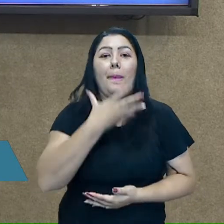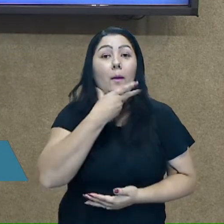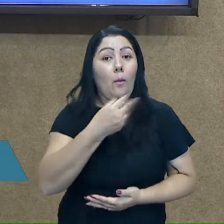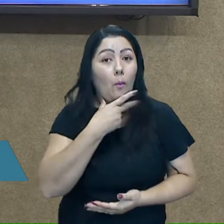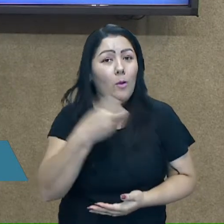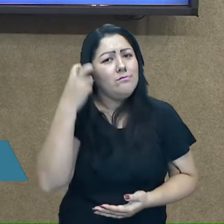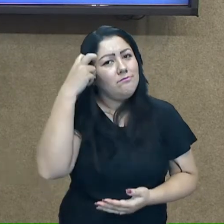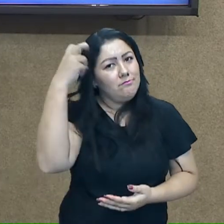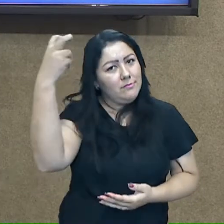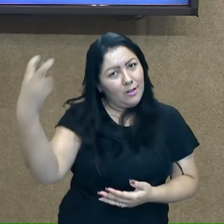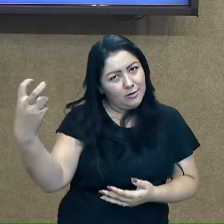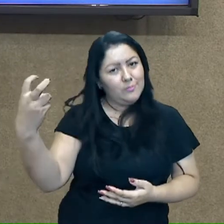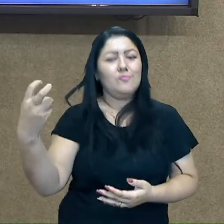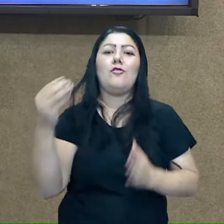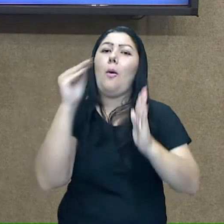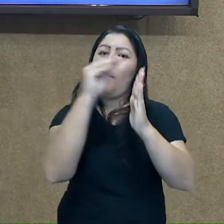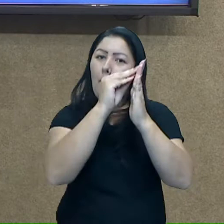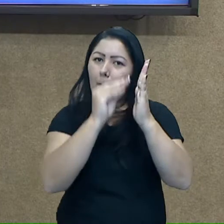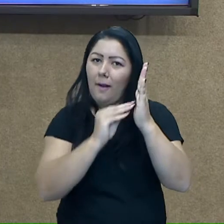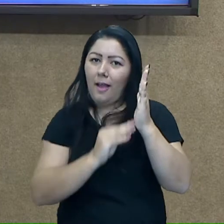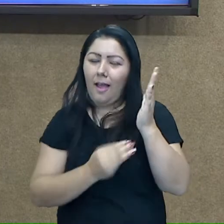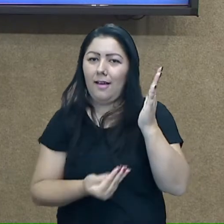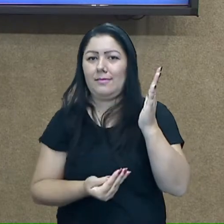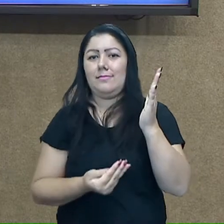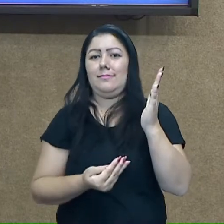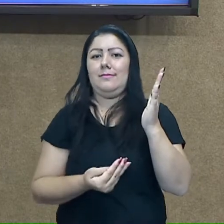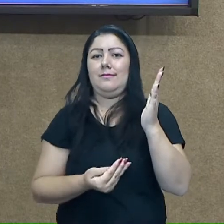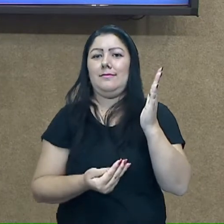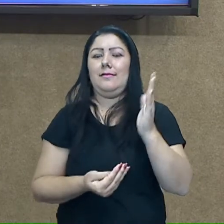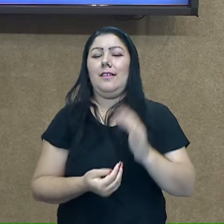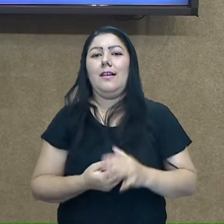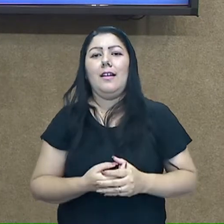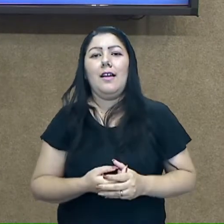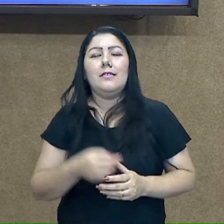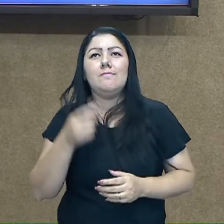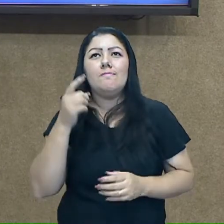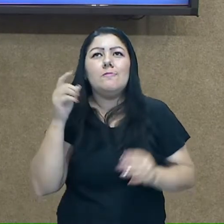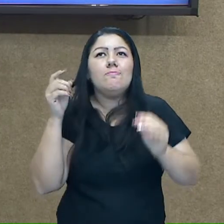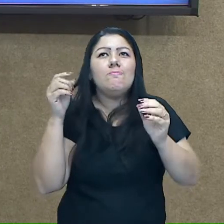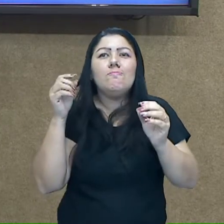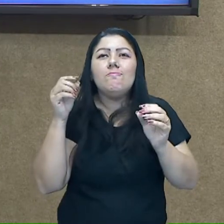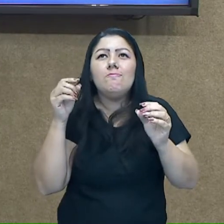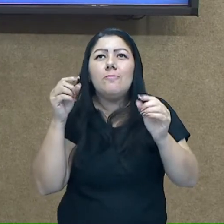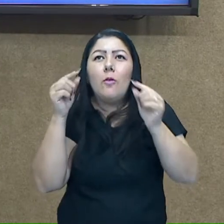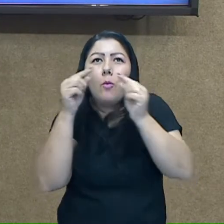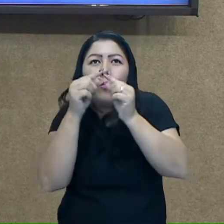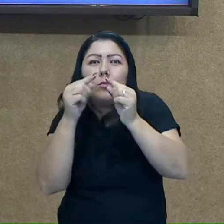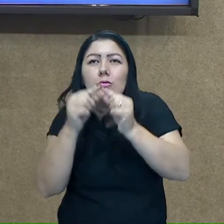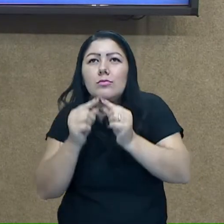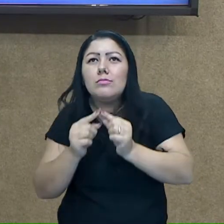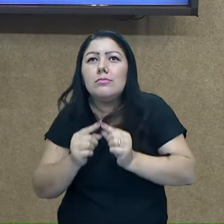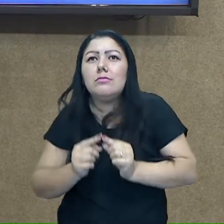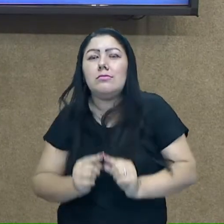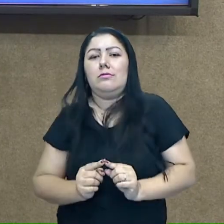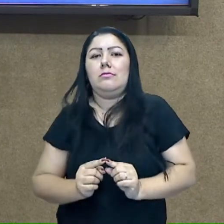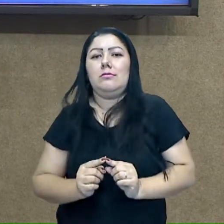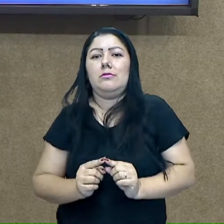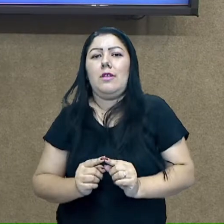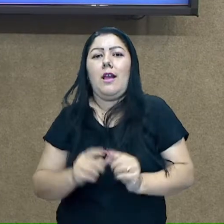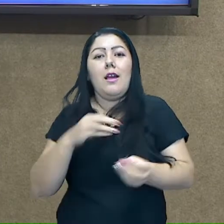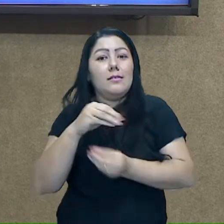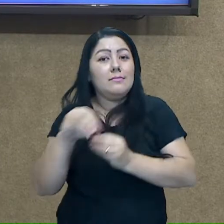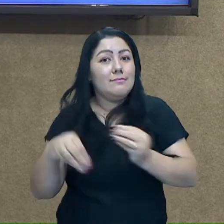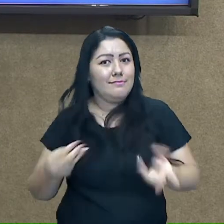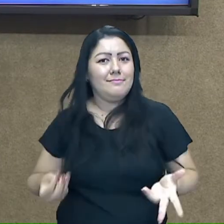na sua inteligência, na sua técnica, foi construindo, concebendo, o mais variado número de cores. E